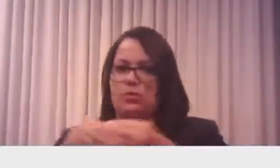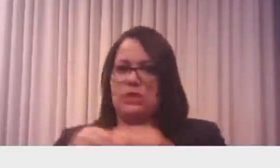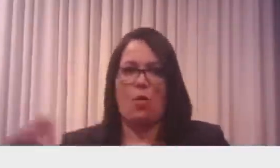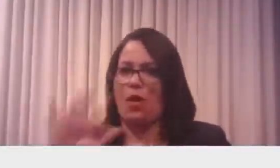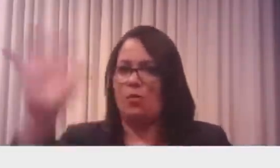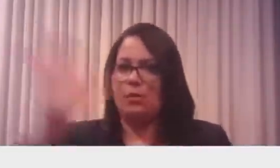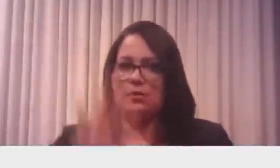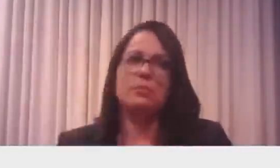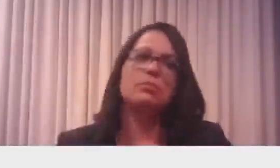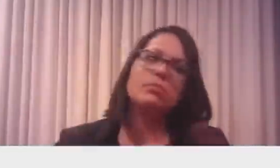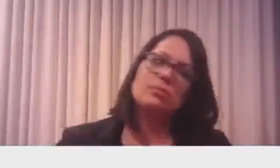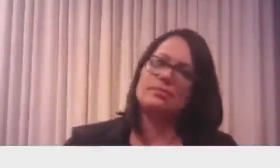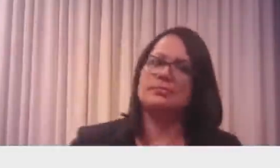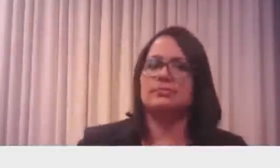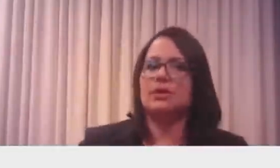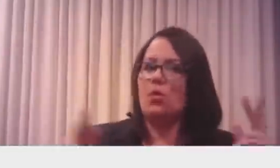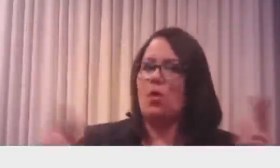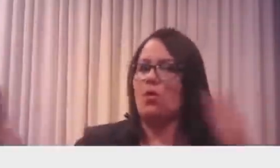de setembro de 2021.